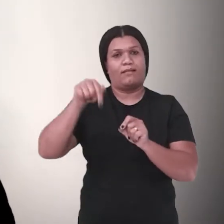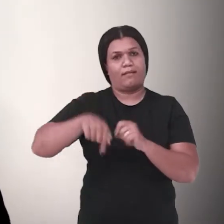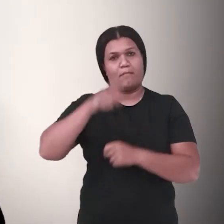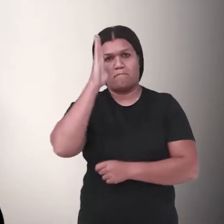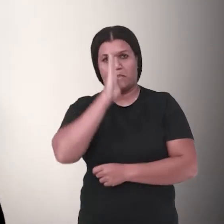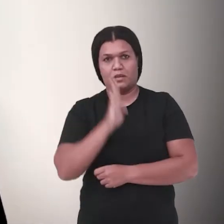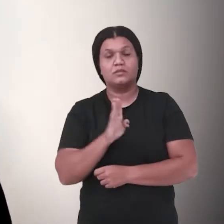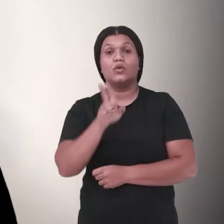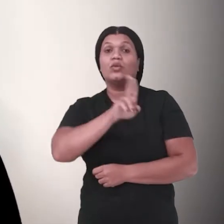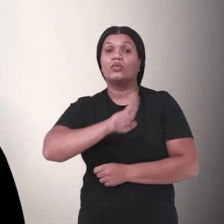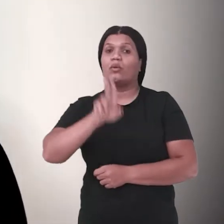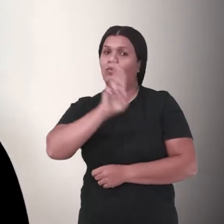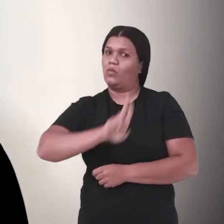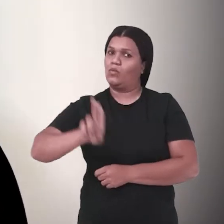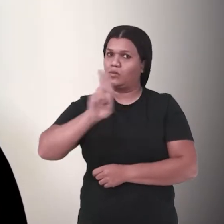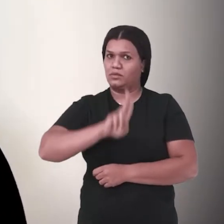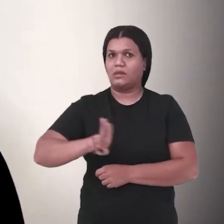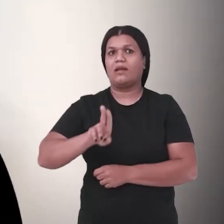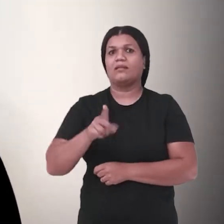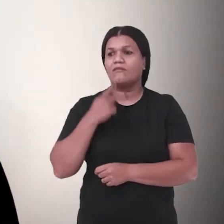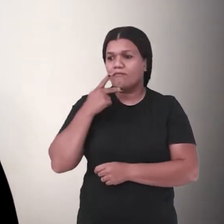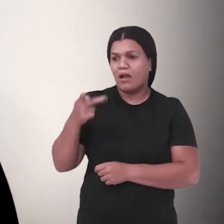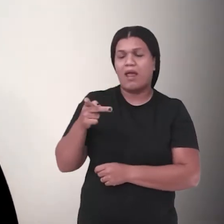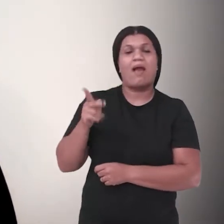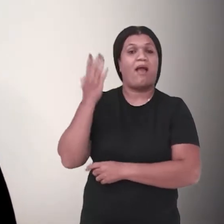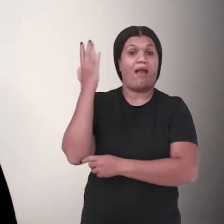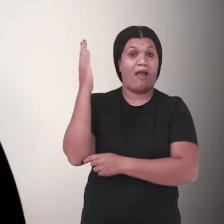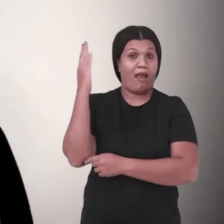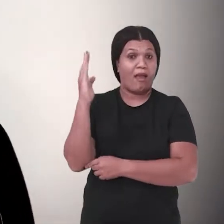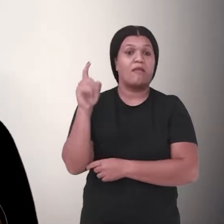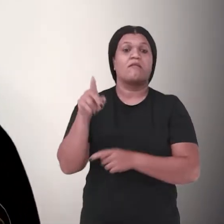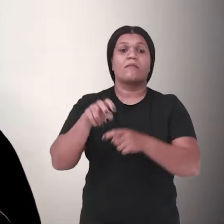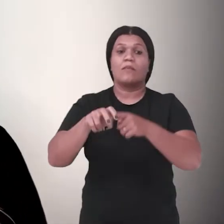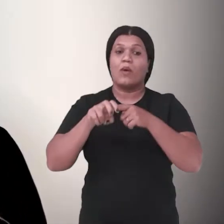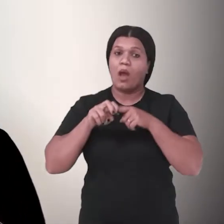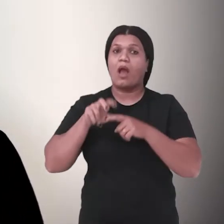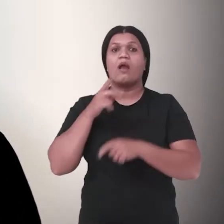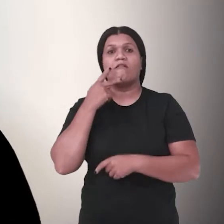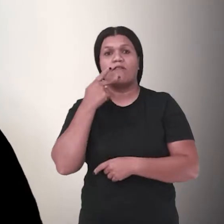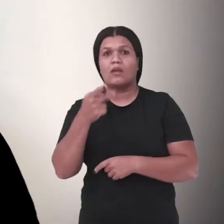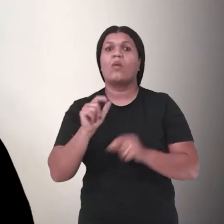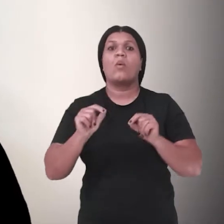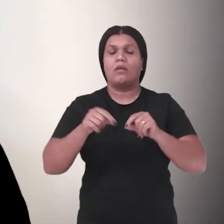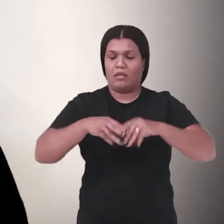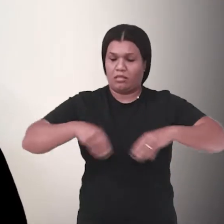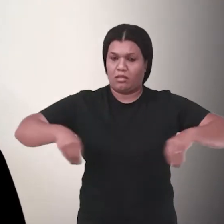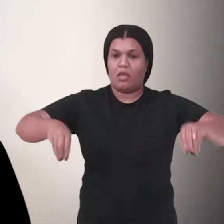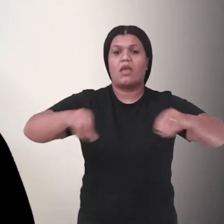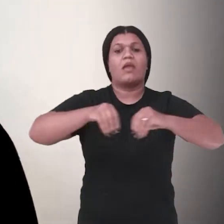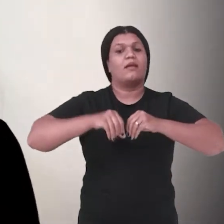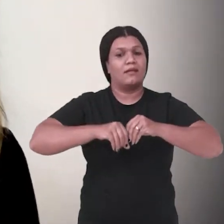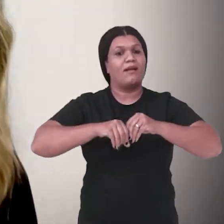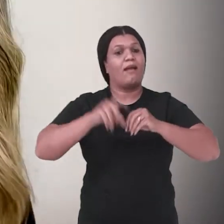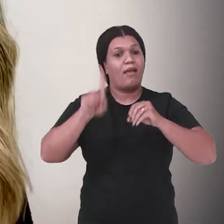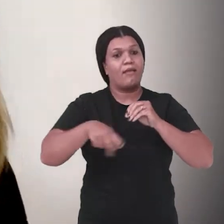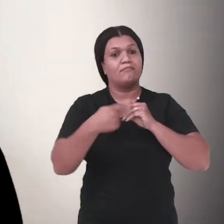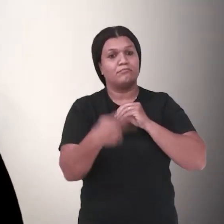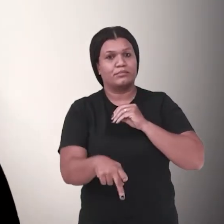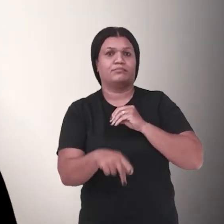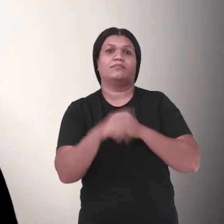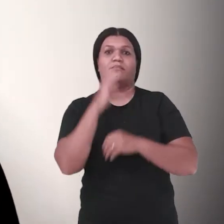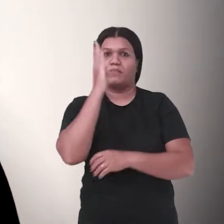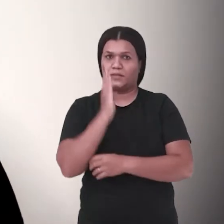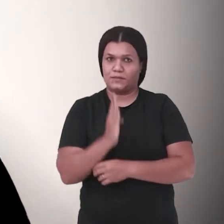realizada no Brasil, o nome utilizado para se referir à árvore foi usado para mencionar a terra